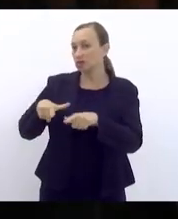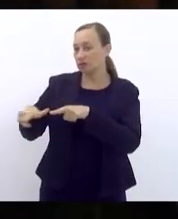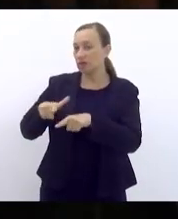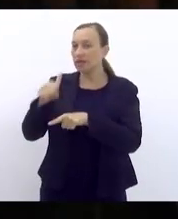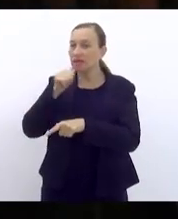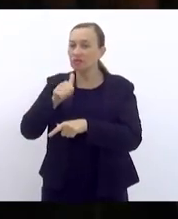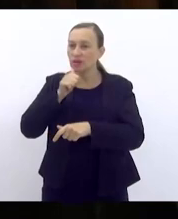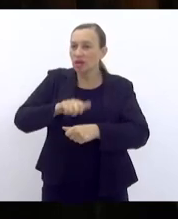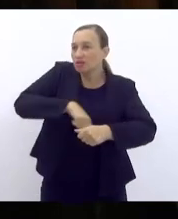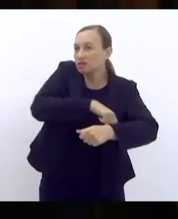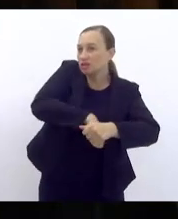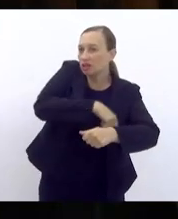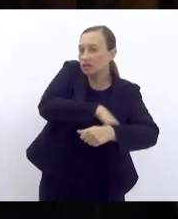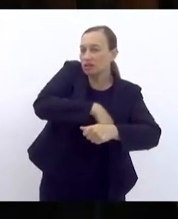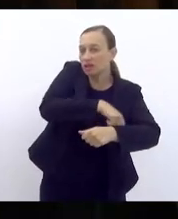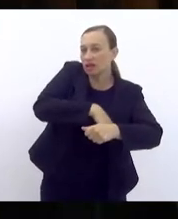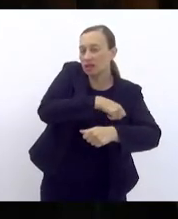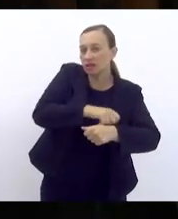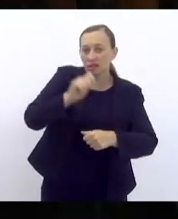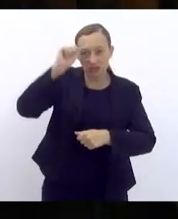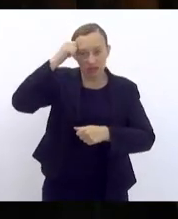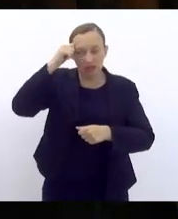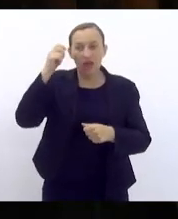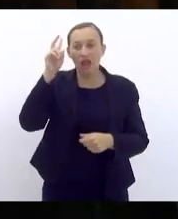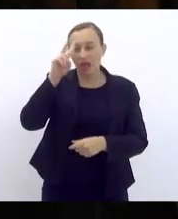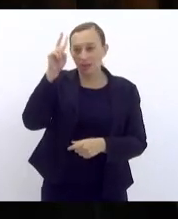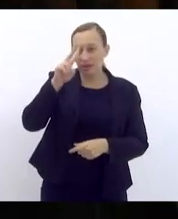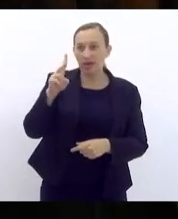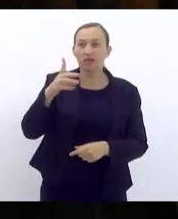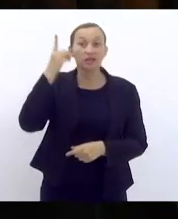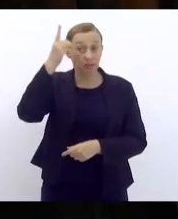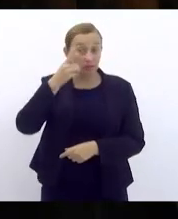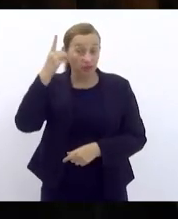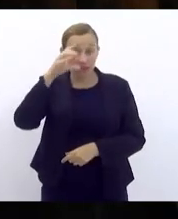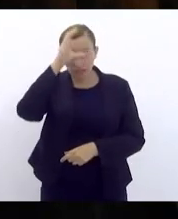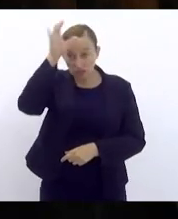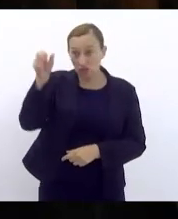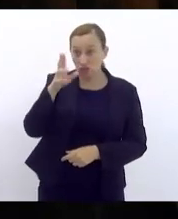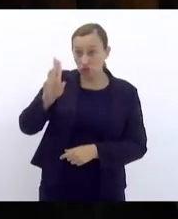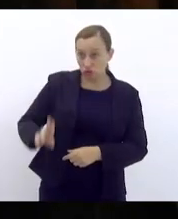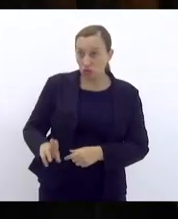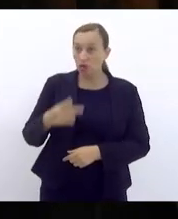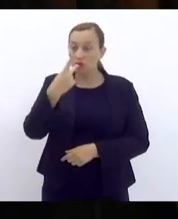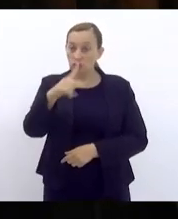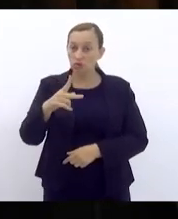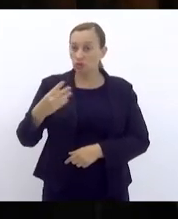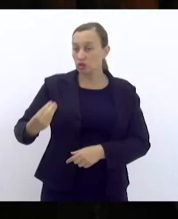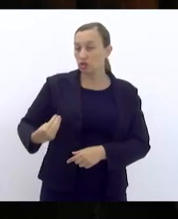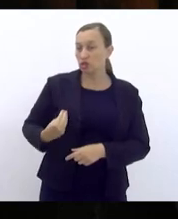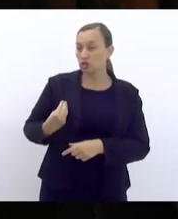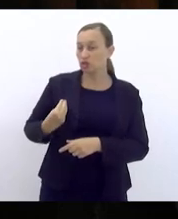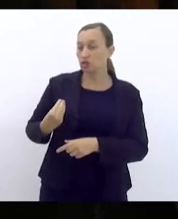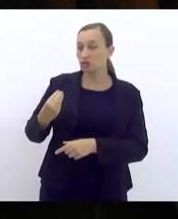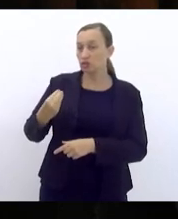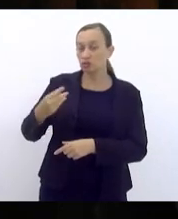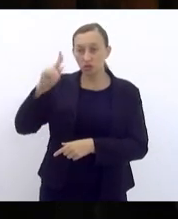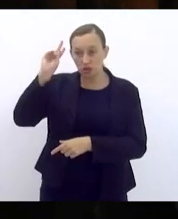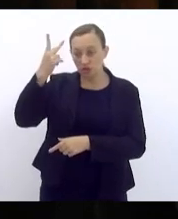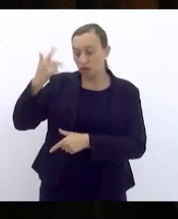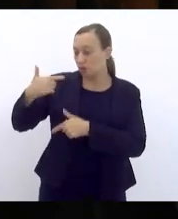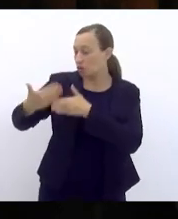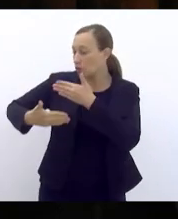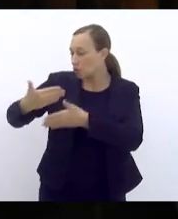negras escravizadas. Então, é relembrar, deputada Tia Juiz, sei bem que sua história e sua trajetória também contam com essa